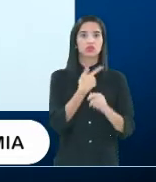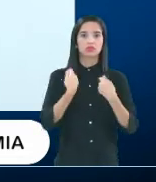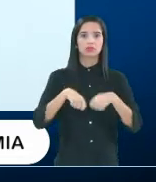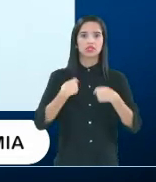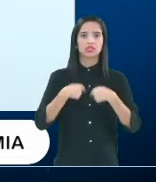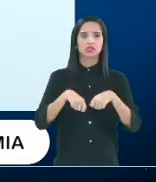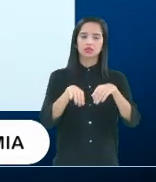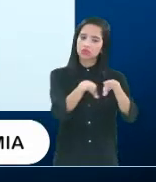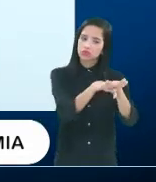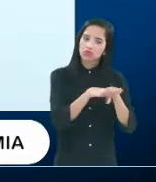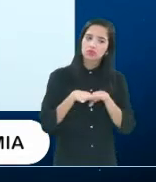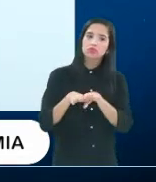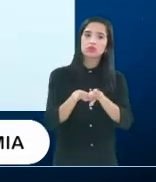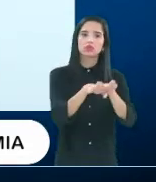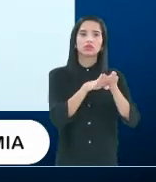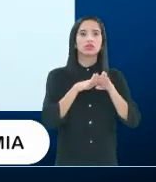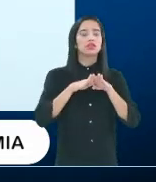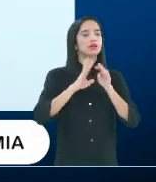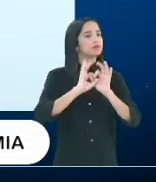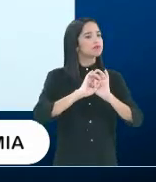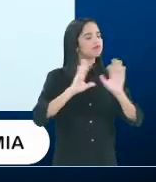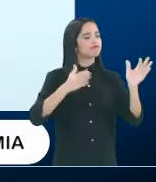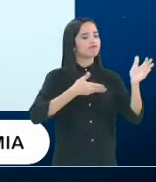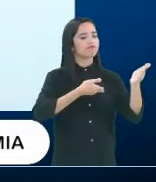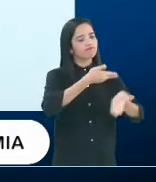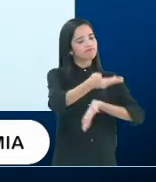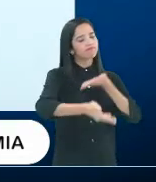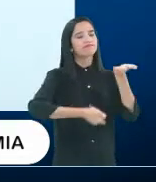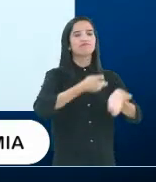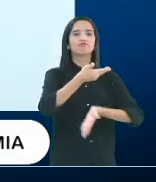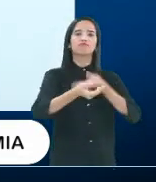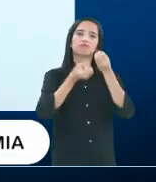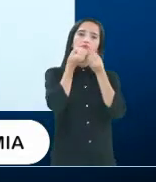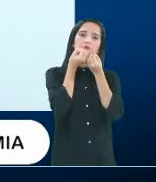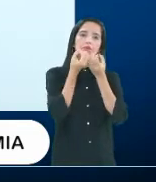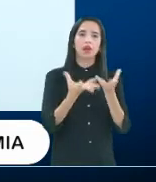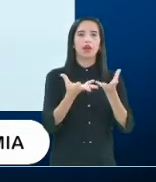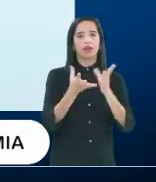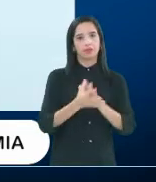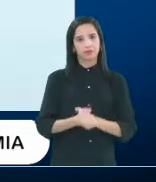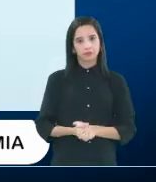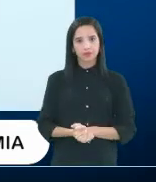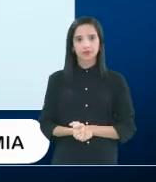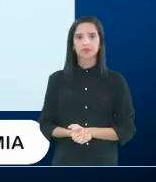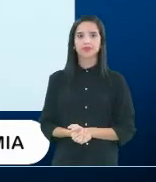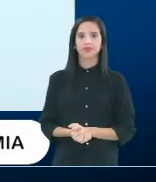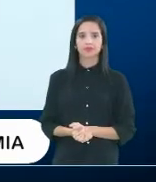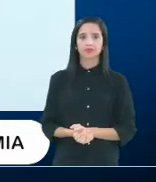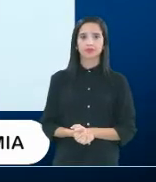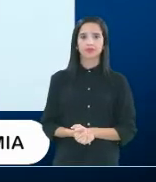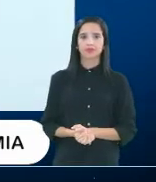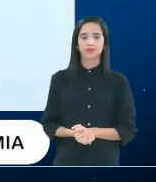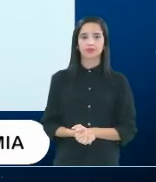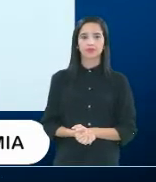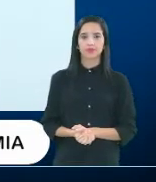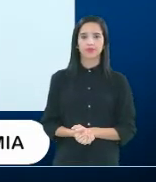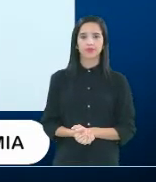consenso, estar aberto a nos relacionarmos para um bem comum, que é a harmonia das relações.